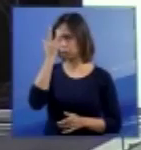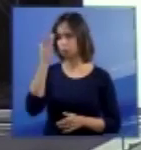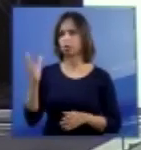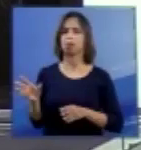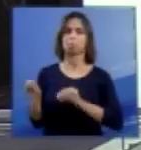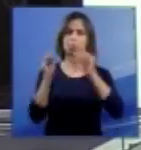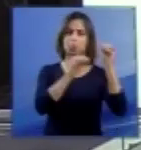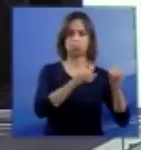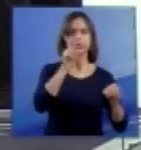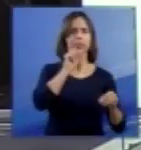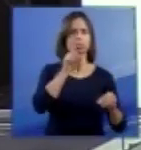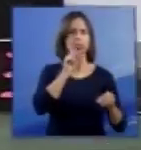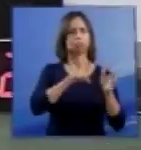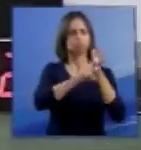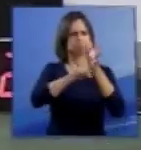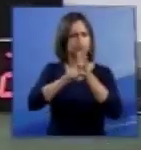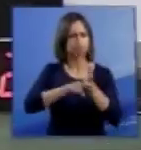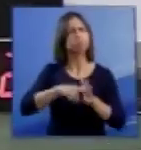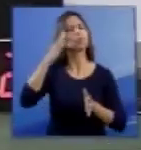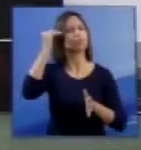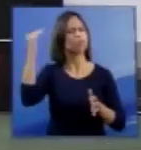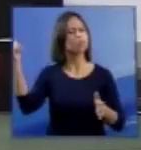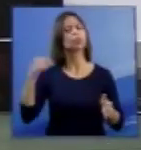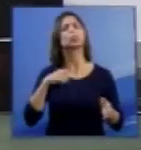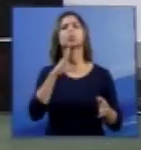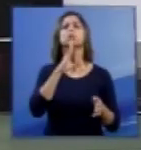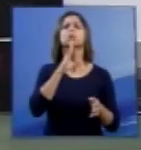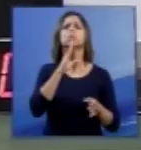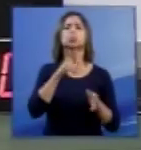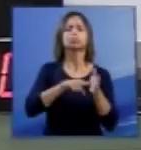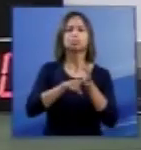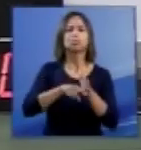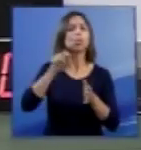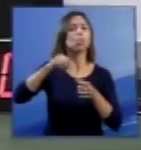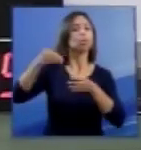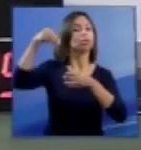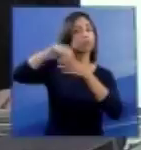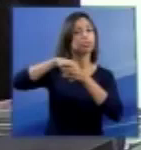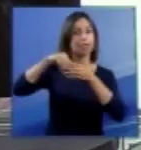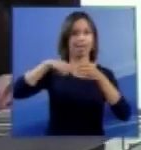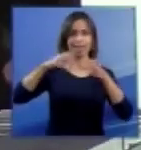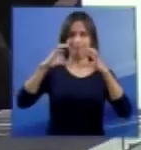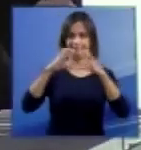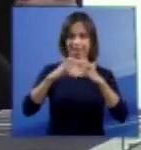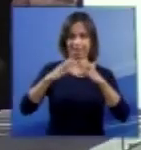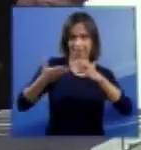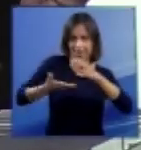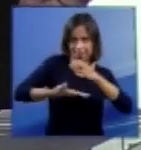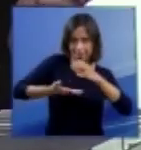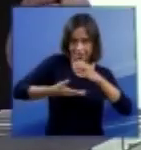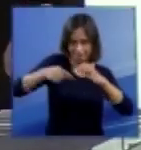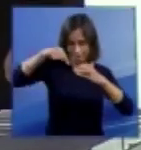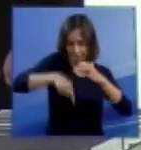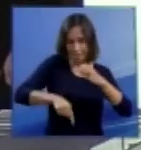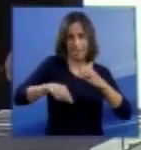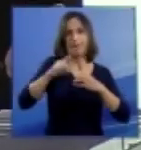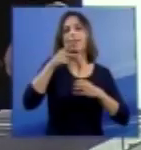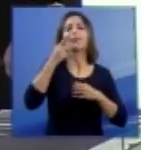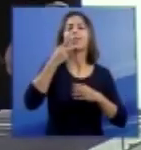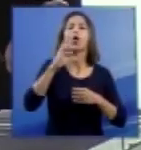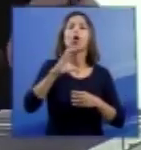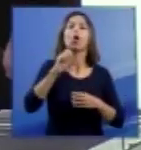essa dimensão extrafísica de atuação no local de consciência. E diz Goswami, próximo, por favor,